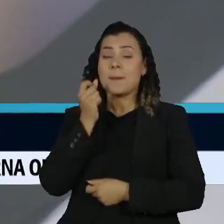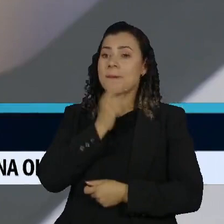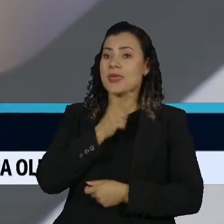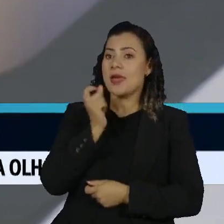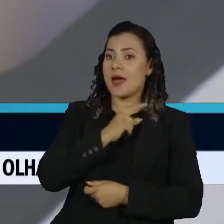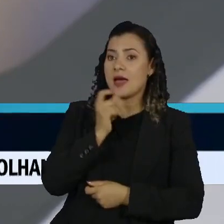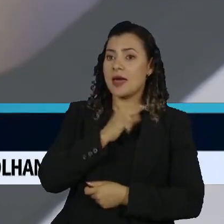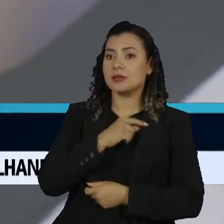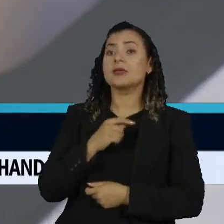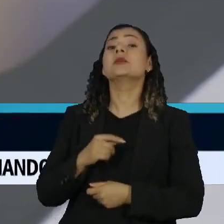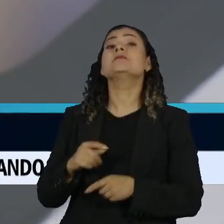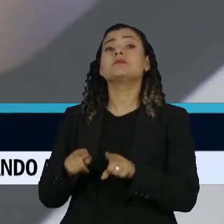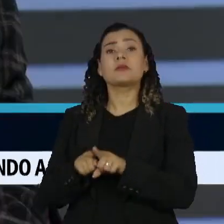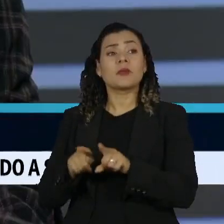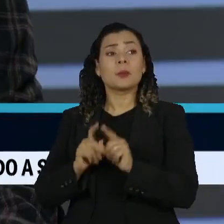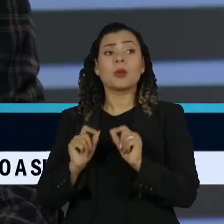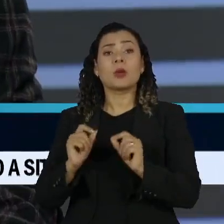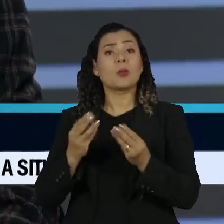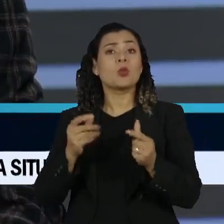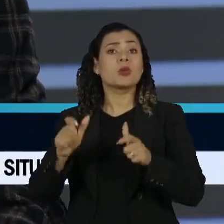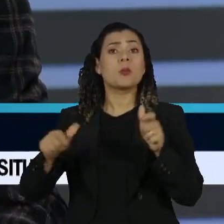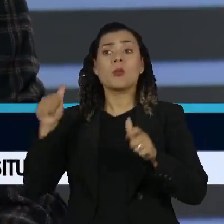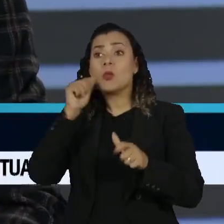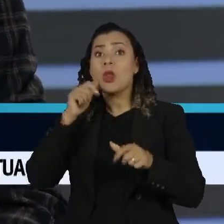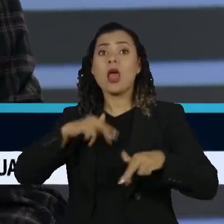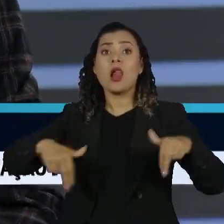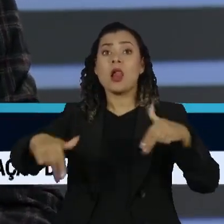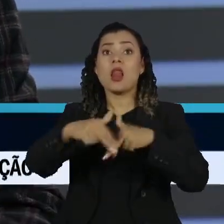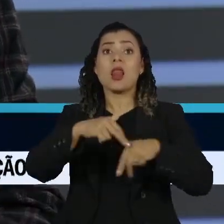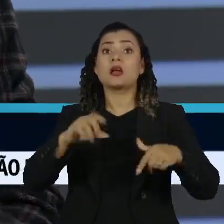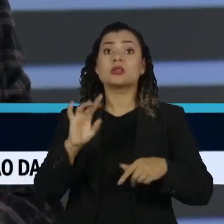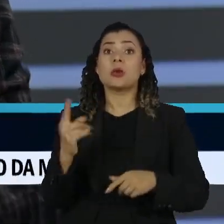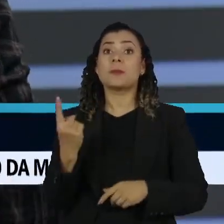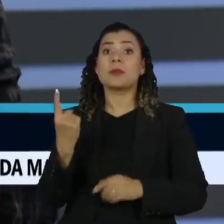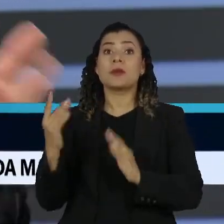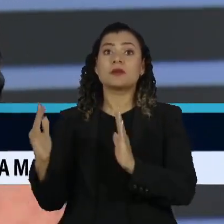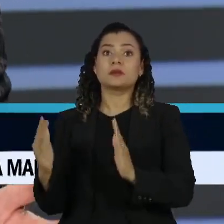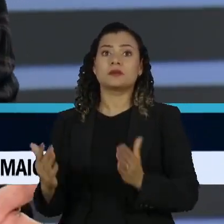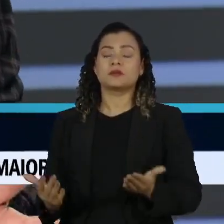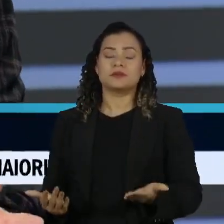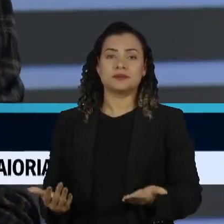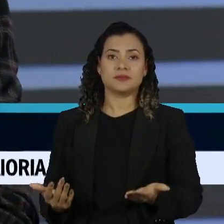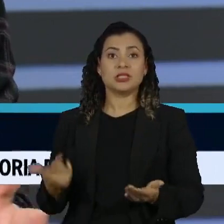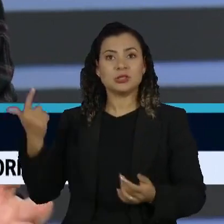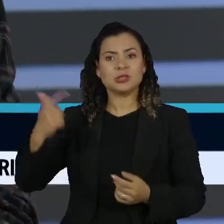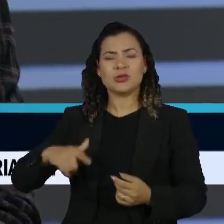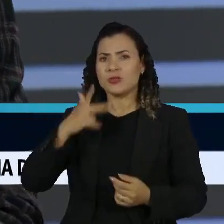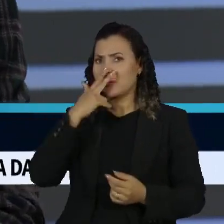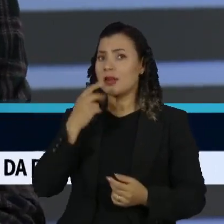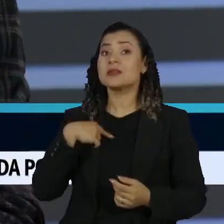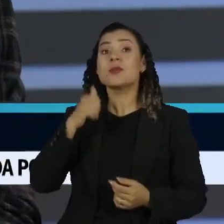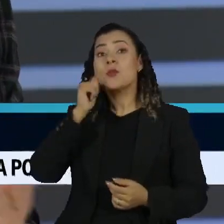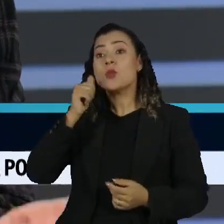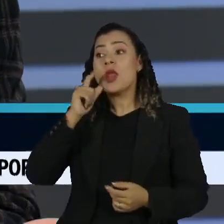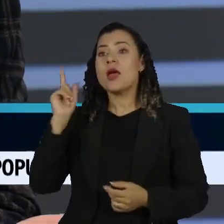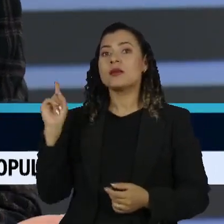com mulher. Eu estava vendo, mas é muita mulher dentro do campo. Acabei vendo só o primeiro tempo. E aí, novamente, uma mulher